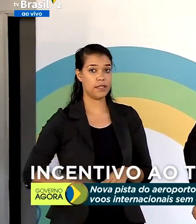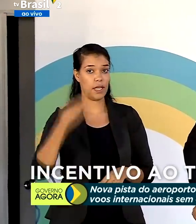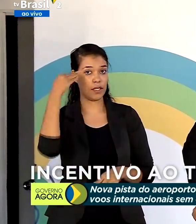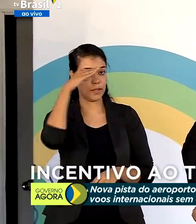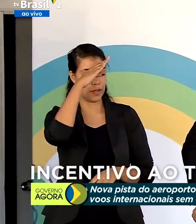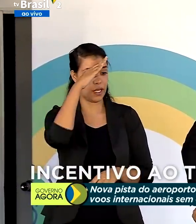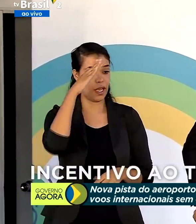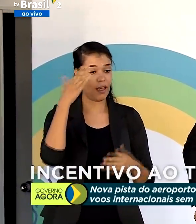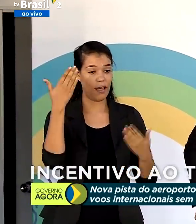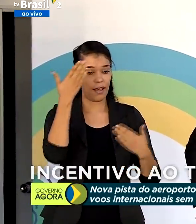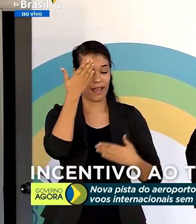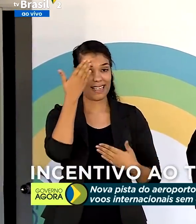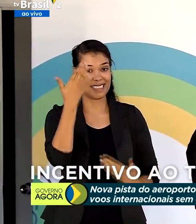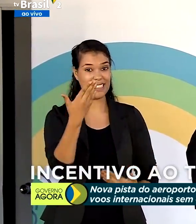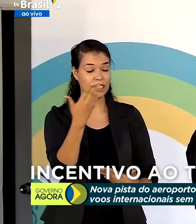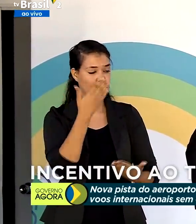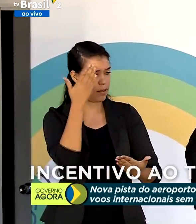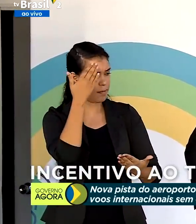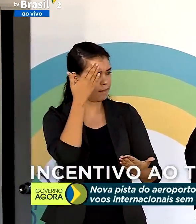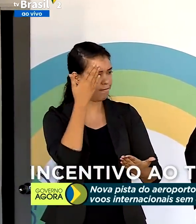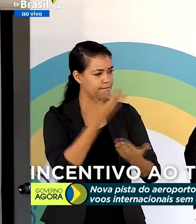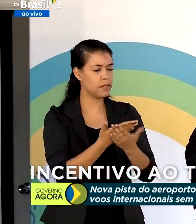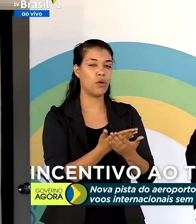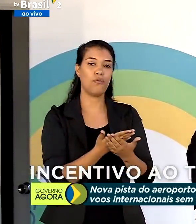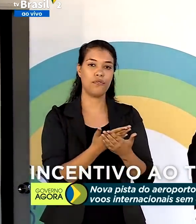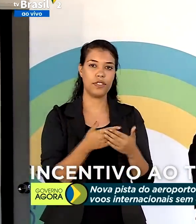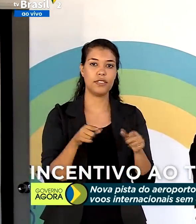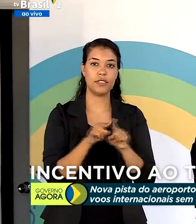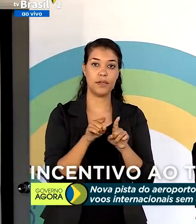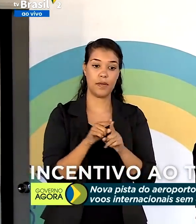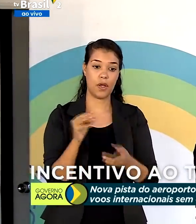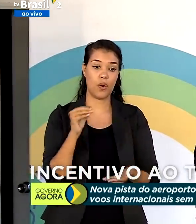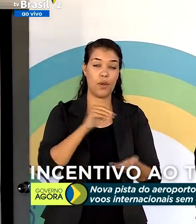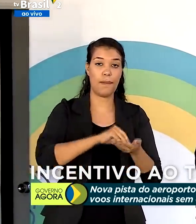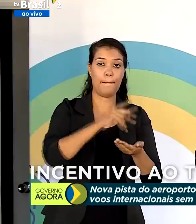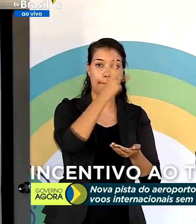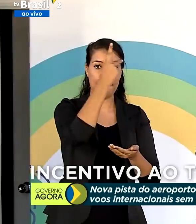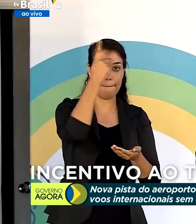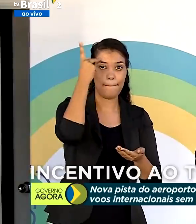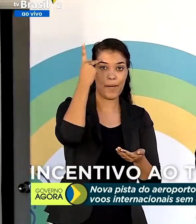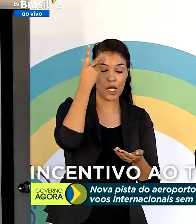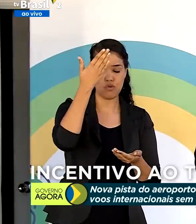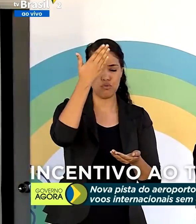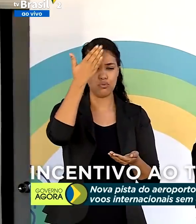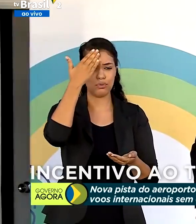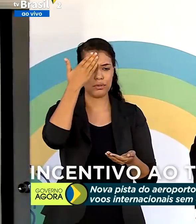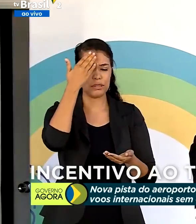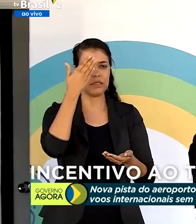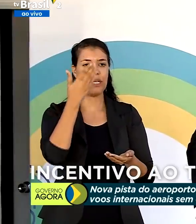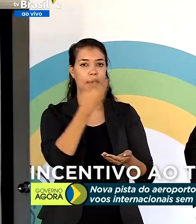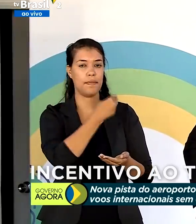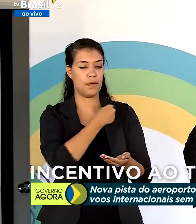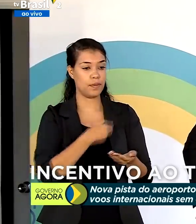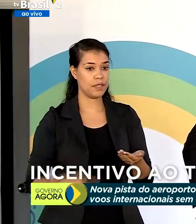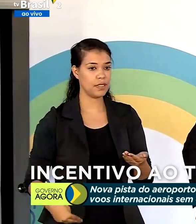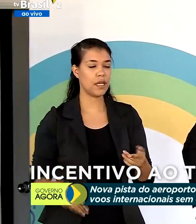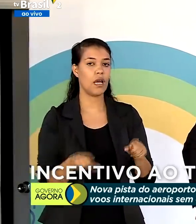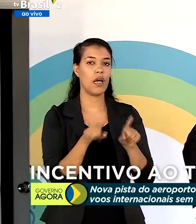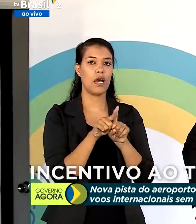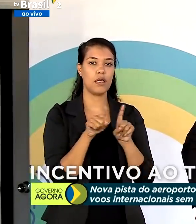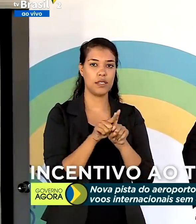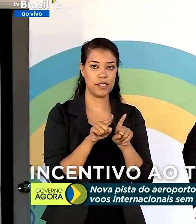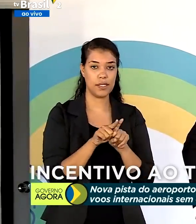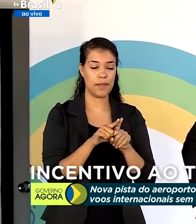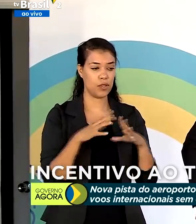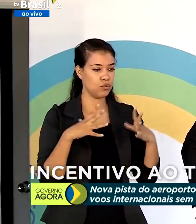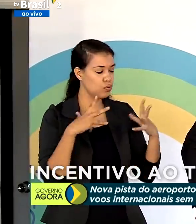e a ousadia de colocar um time técnico à frente do Ministério da Infraestrutura, no comando do nosso ministro Tarcísio, o capitão Tarcísio. Cumprimentar todos os